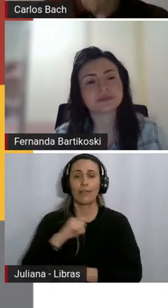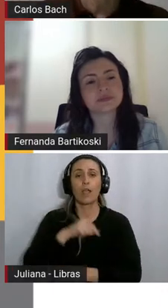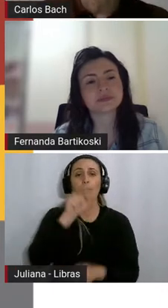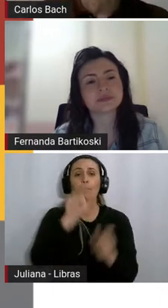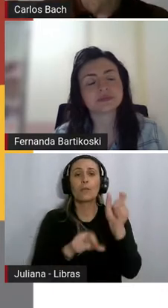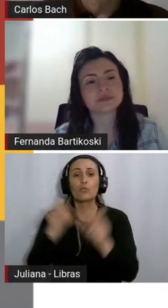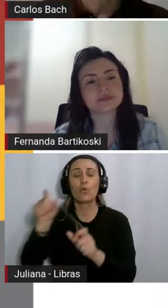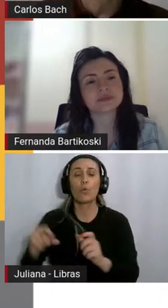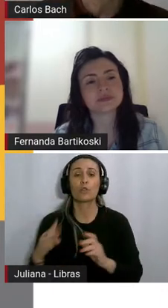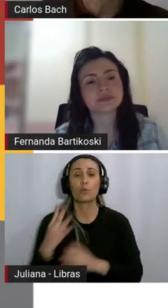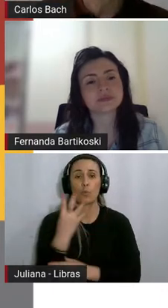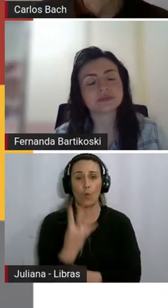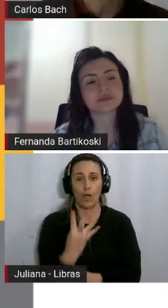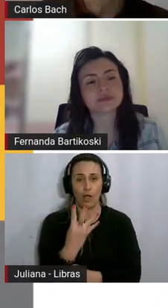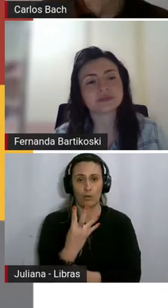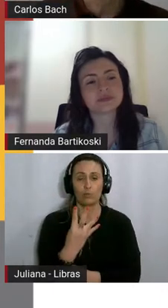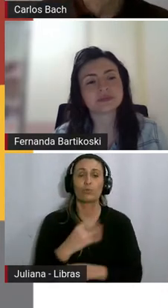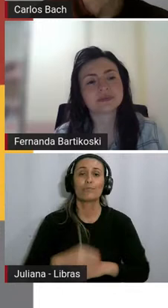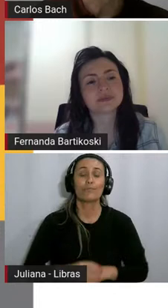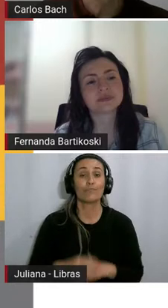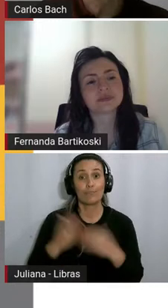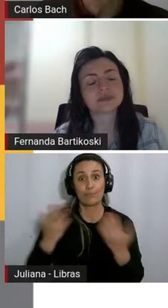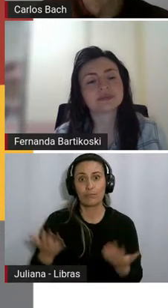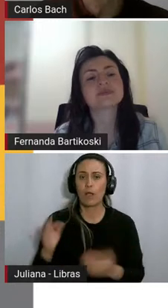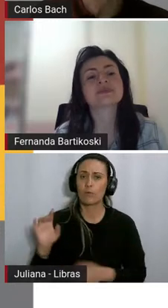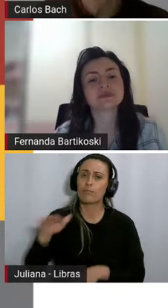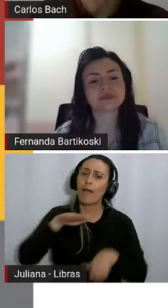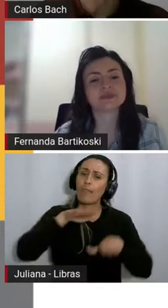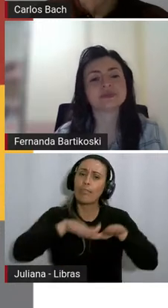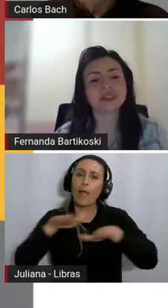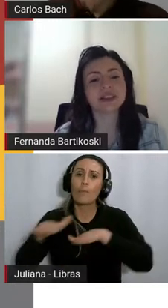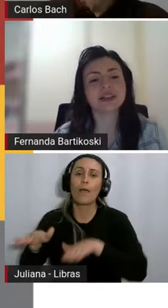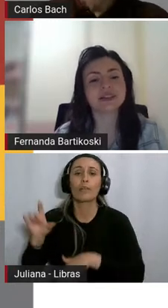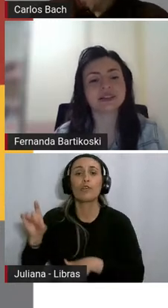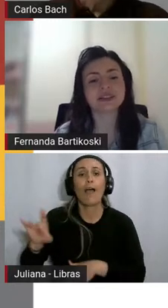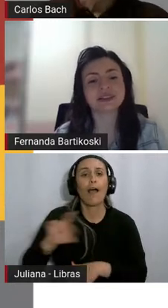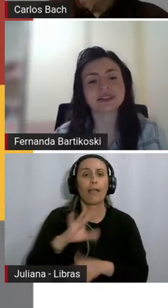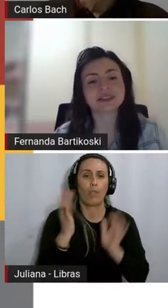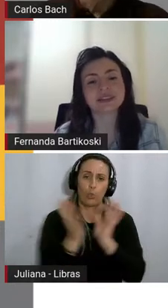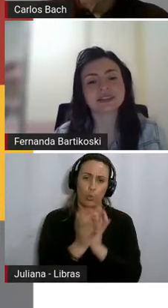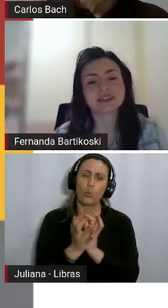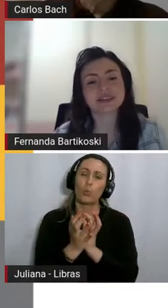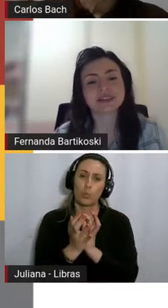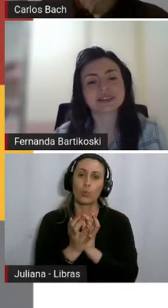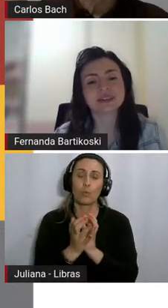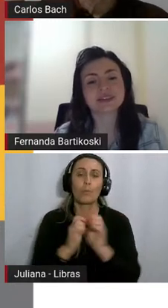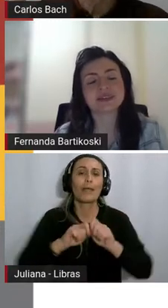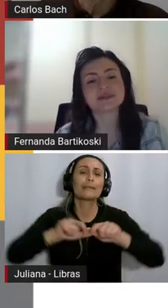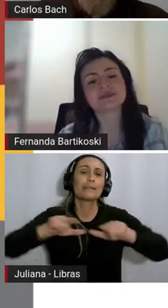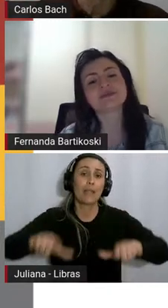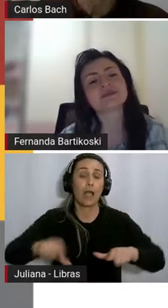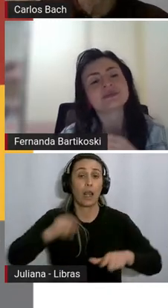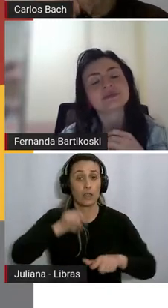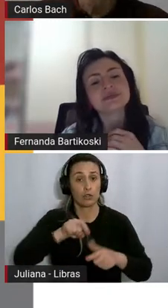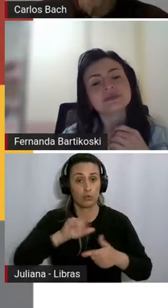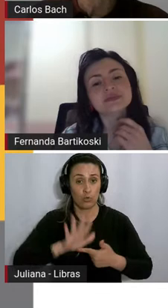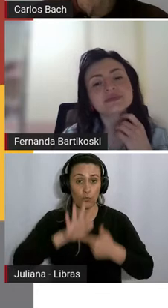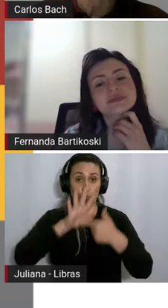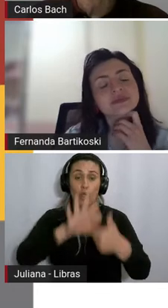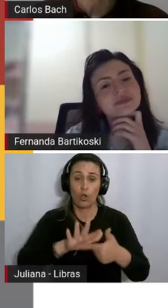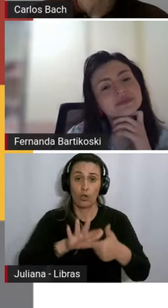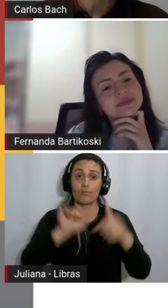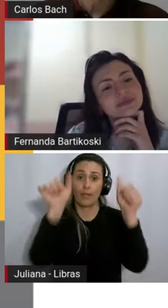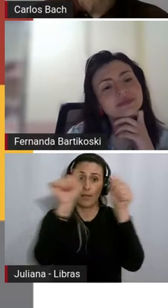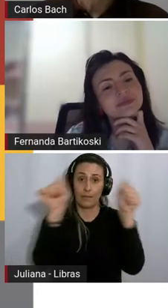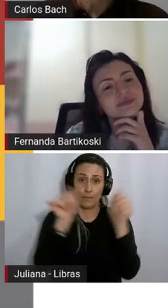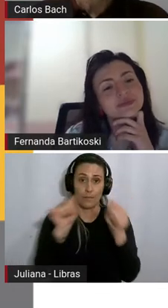é claro varia de cada turma, né? Essa é a nossa sugestão. mostrar as imagens acima para todos os